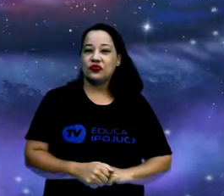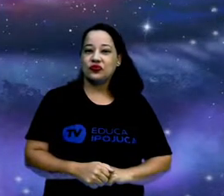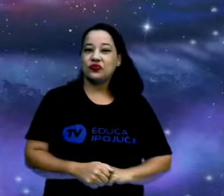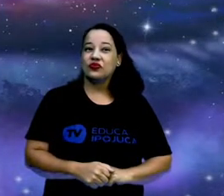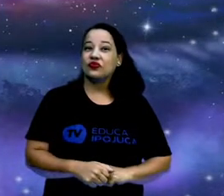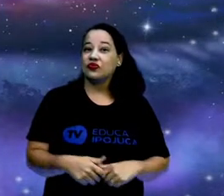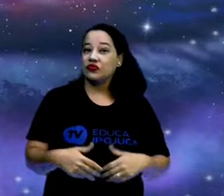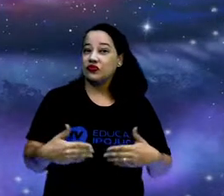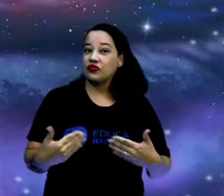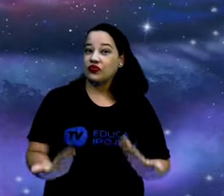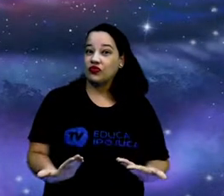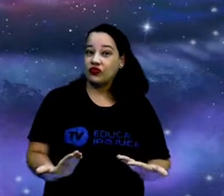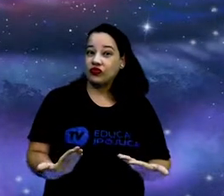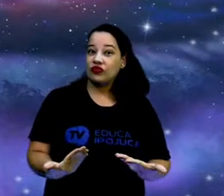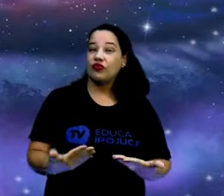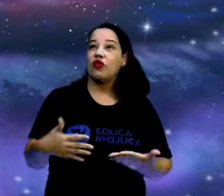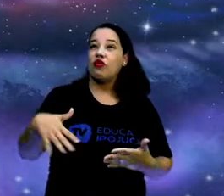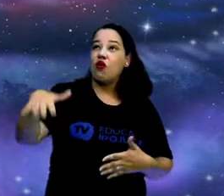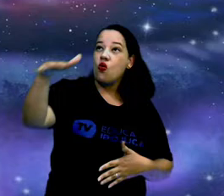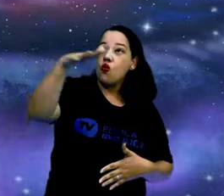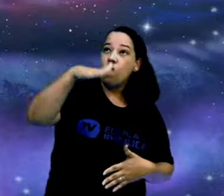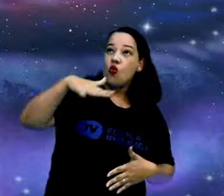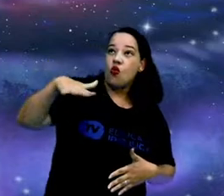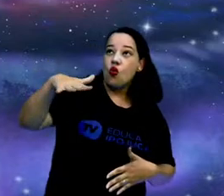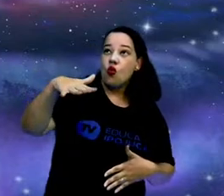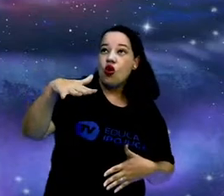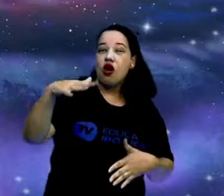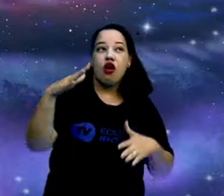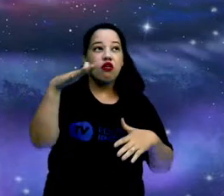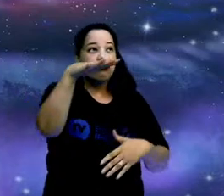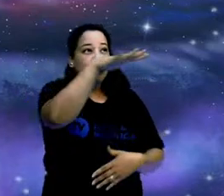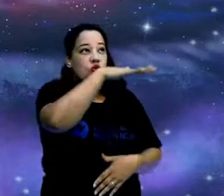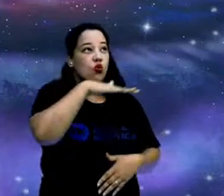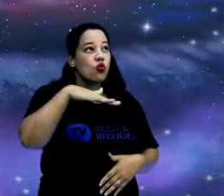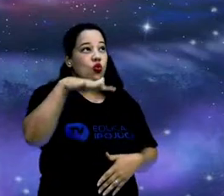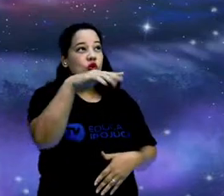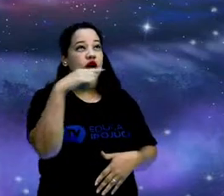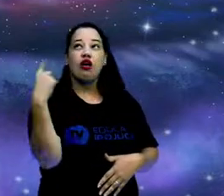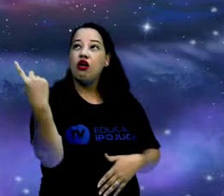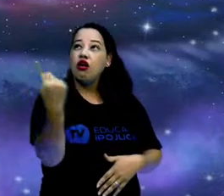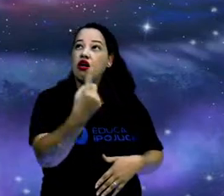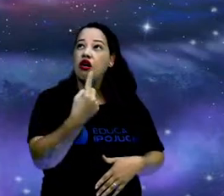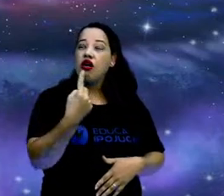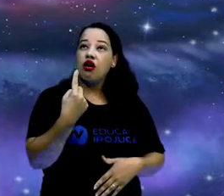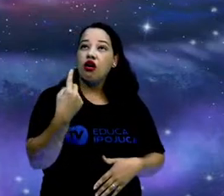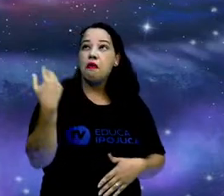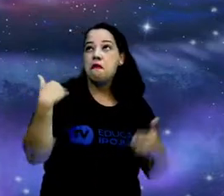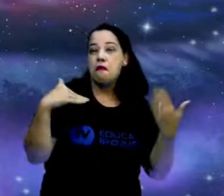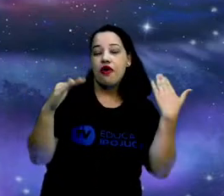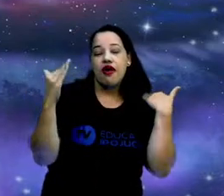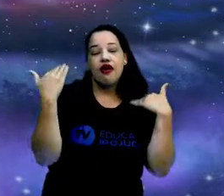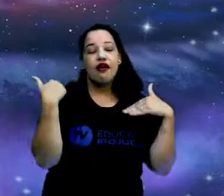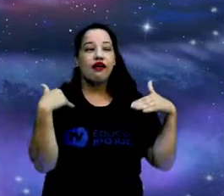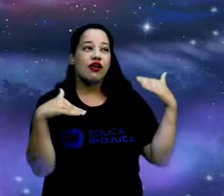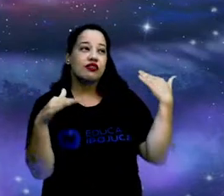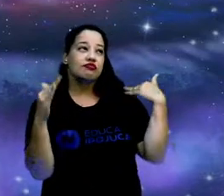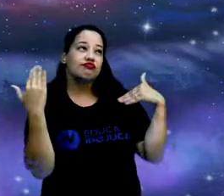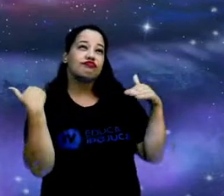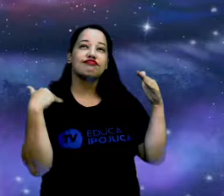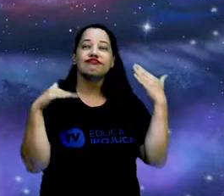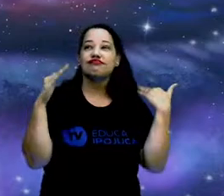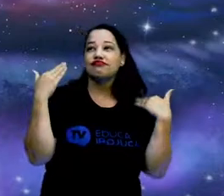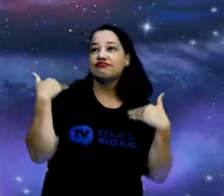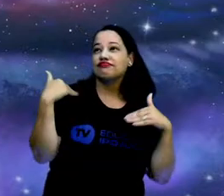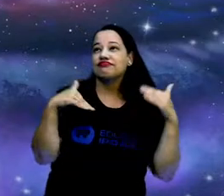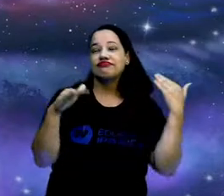De universo em universo, o círculo resolveu passear. Foi para um lado, foi para o outro,